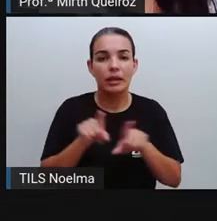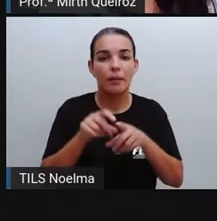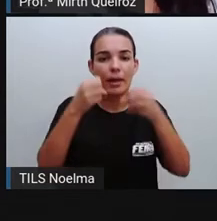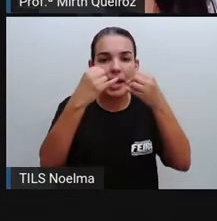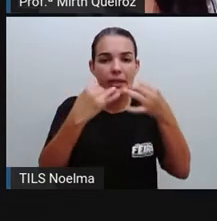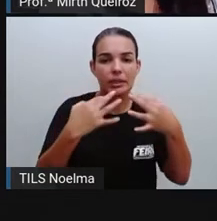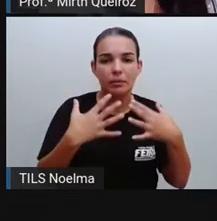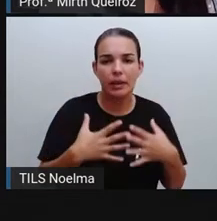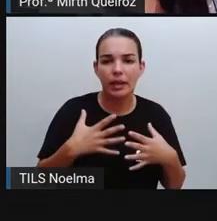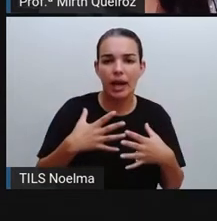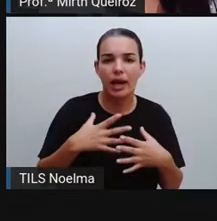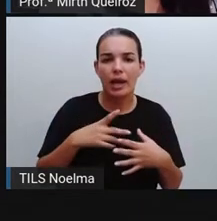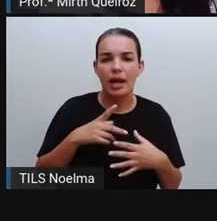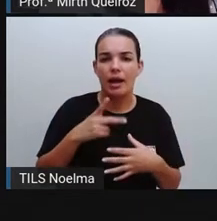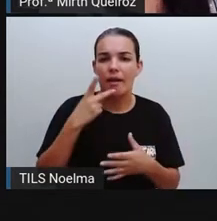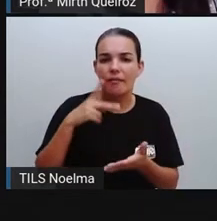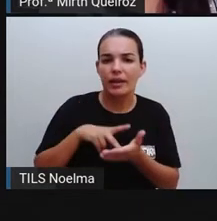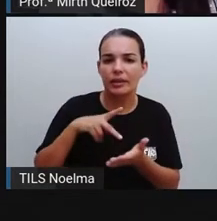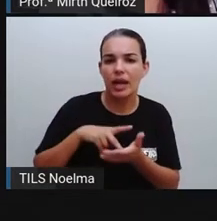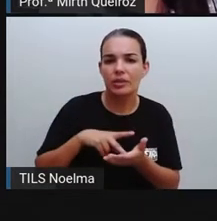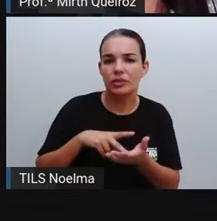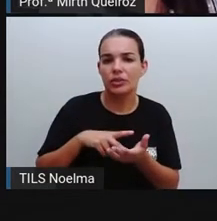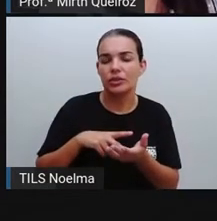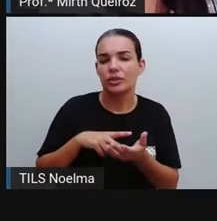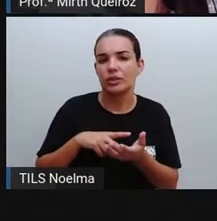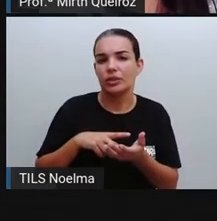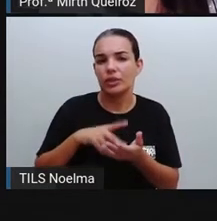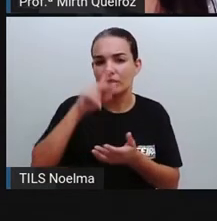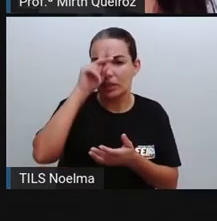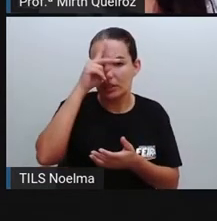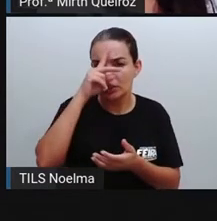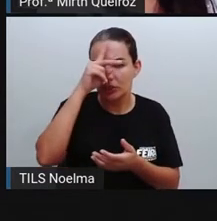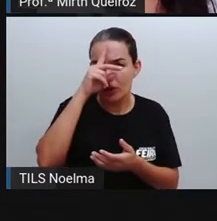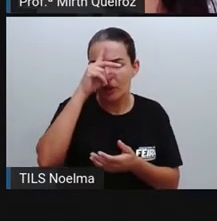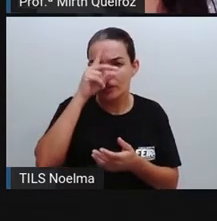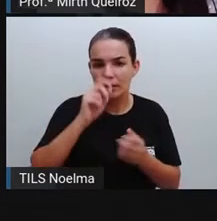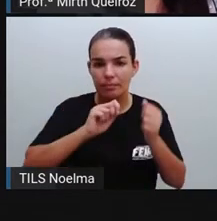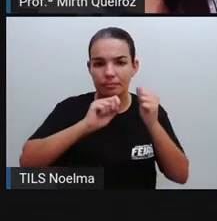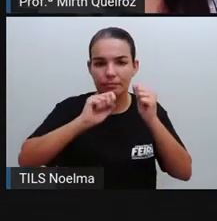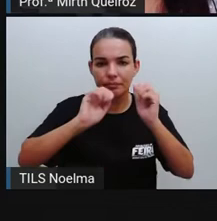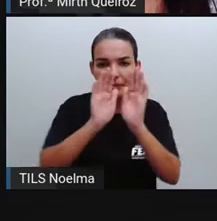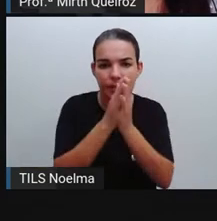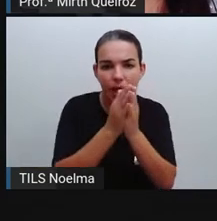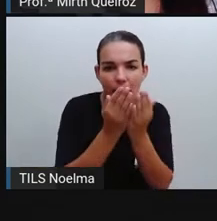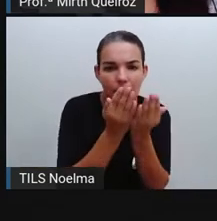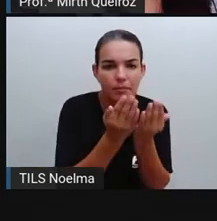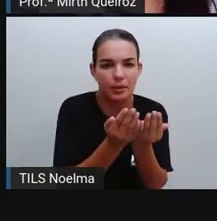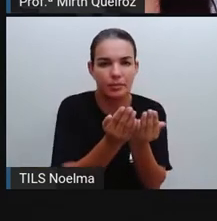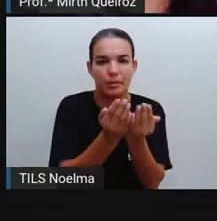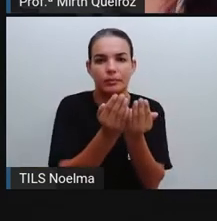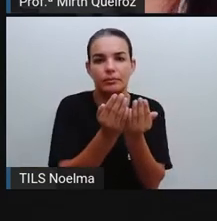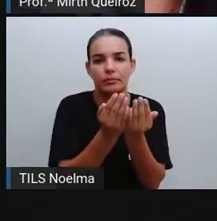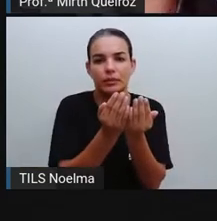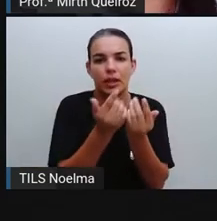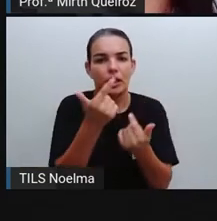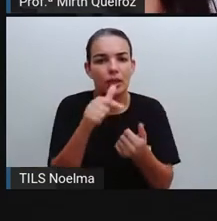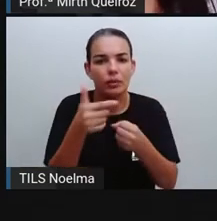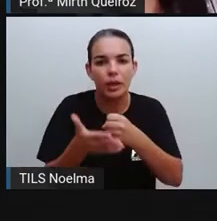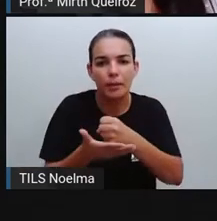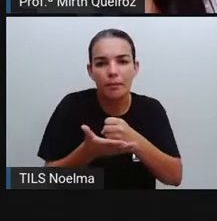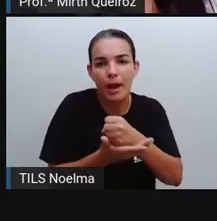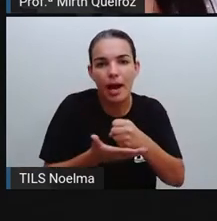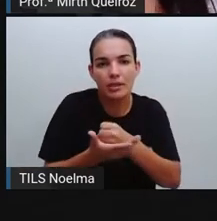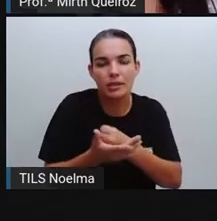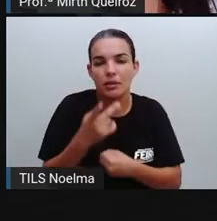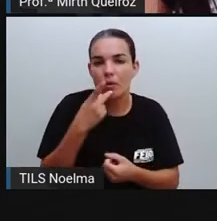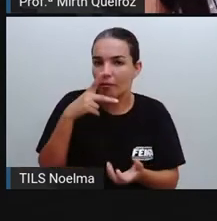como verdades. Então, geralmente, o mito, ele vai ter um caráter explicativo e ele vai tentar explicar as origens do homem, origem